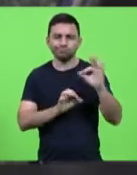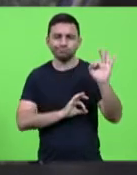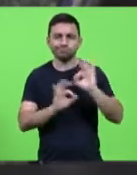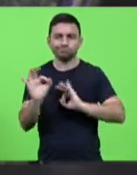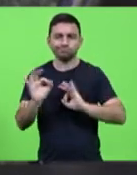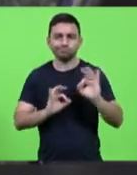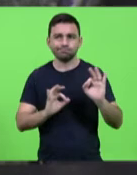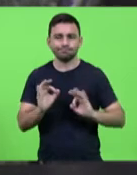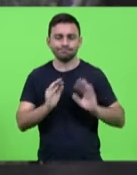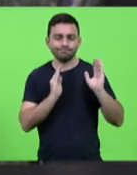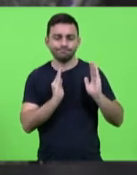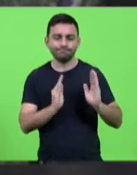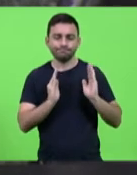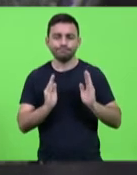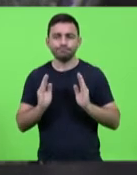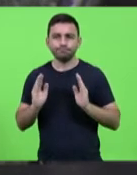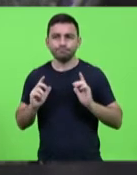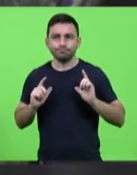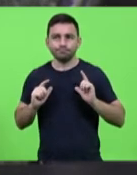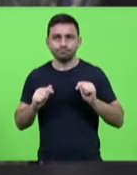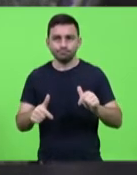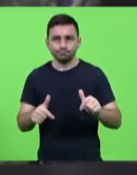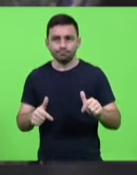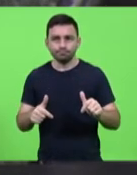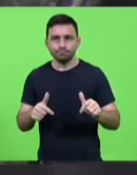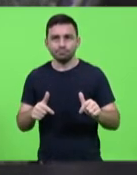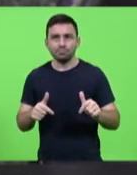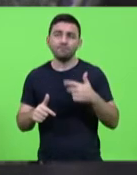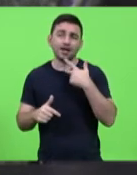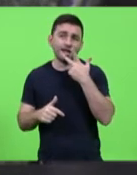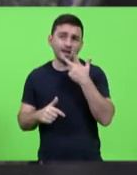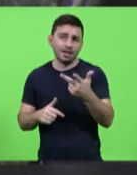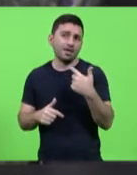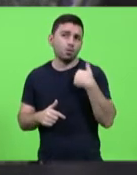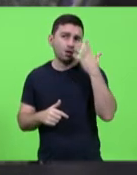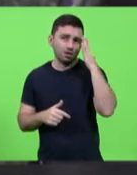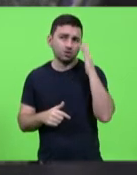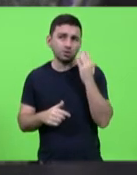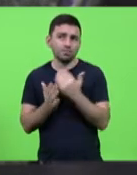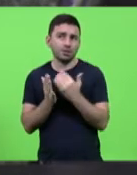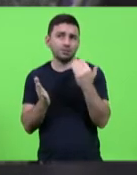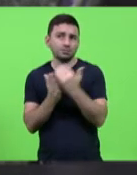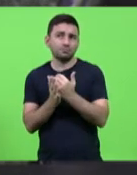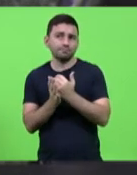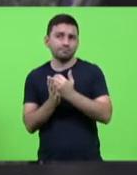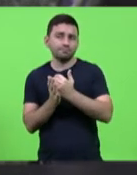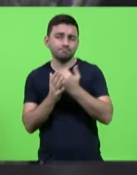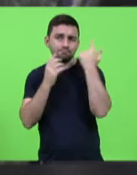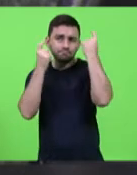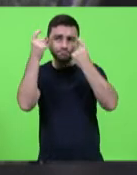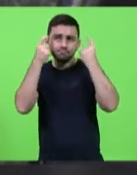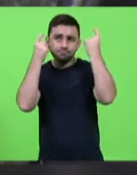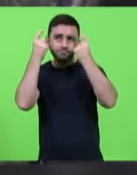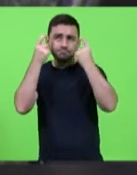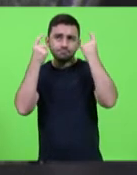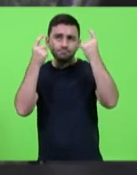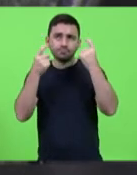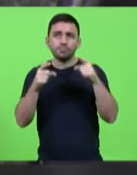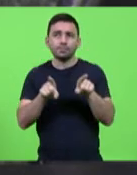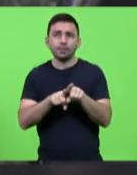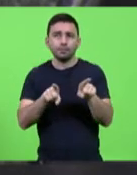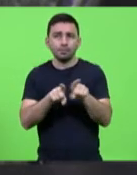da frente parlamentar e dizer que eu acho que uma das maiores preocupações que nós temos aqui, além de todos aqueles